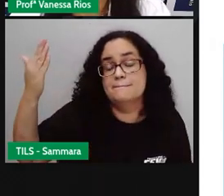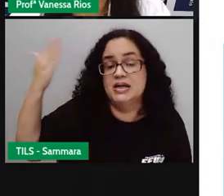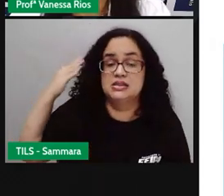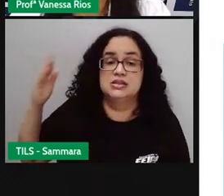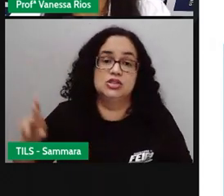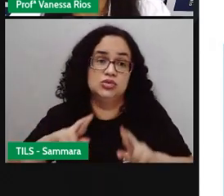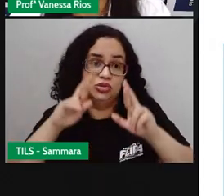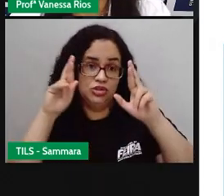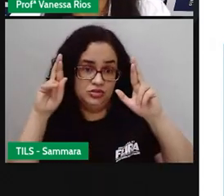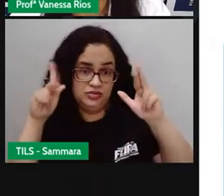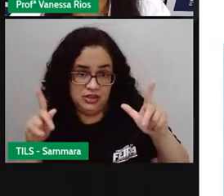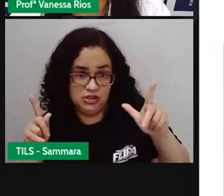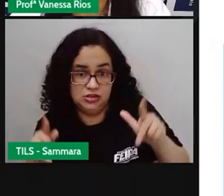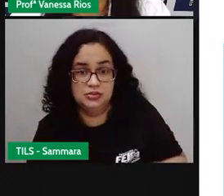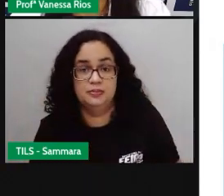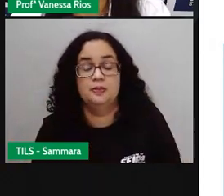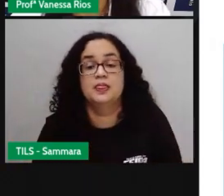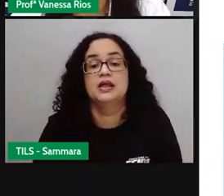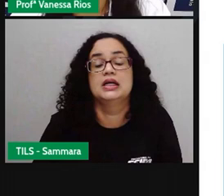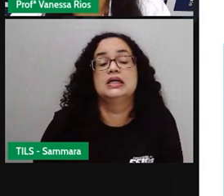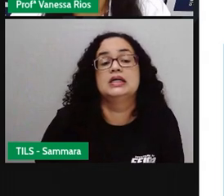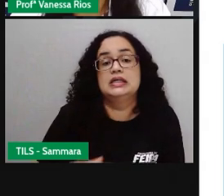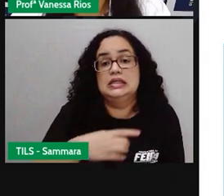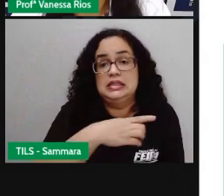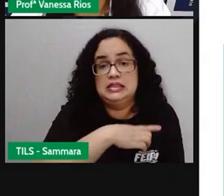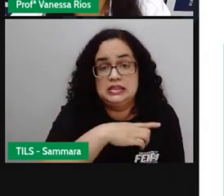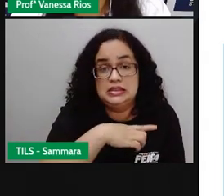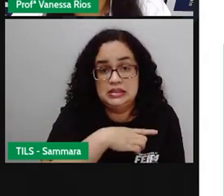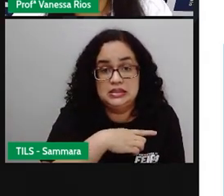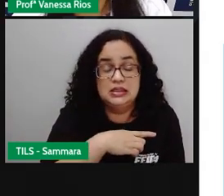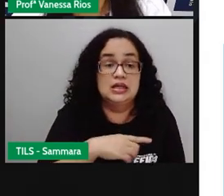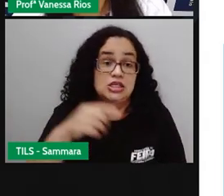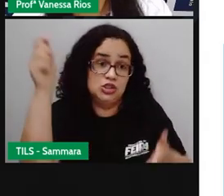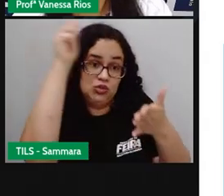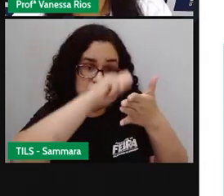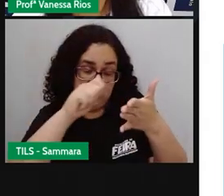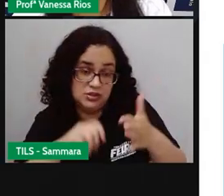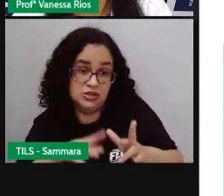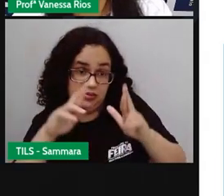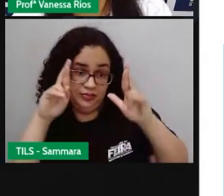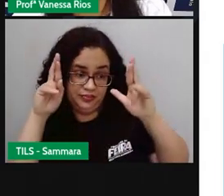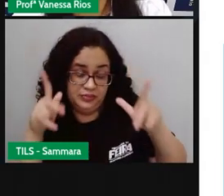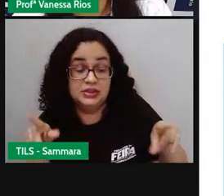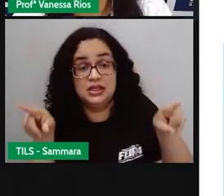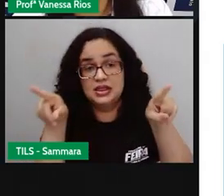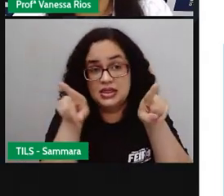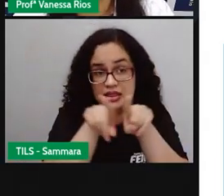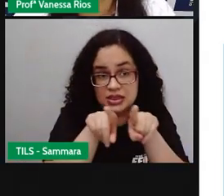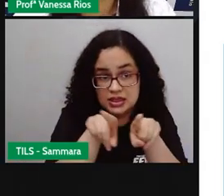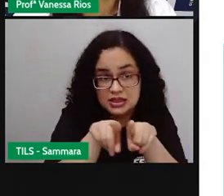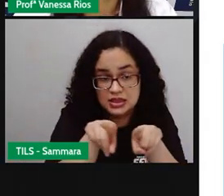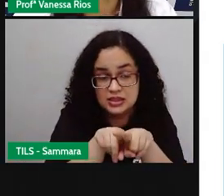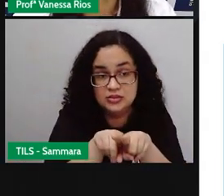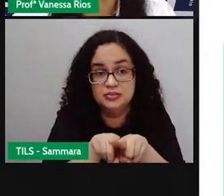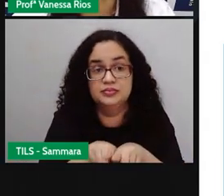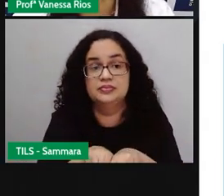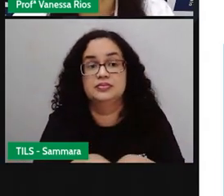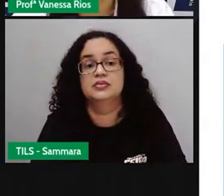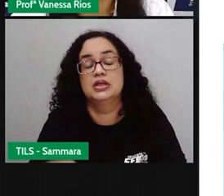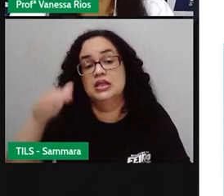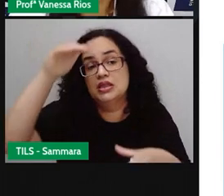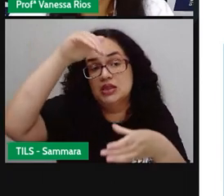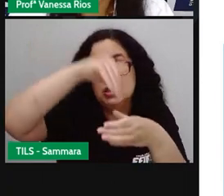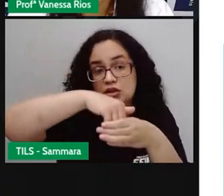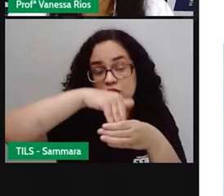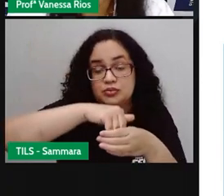diferentes, né? E aí ele aparece a sua escrita de forma diferente também, porque ele está conjugado dentro